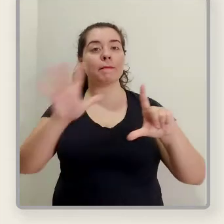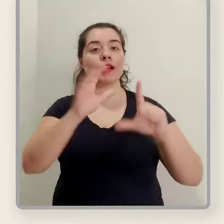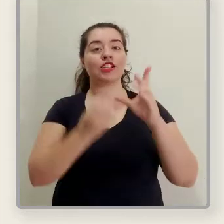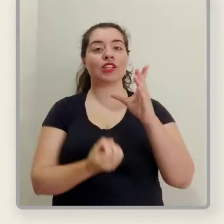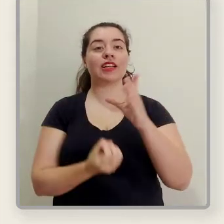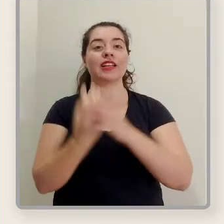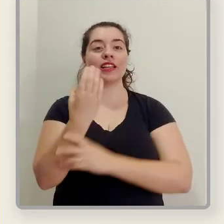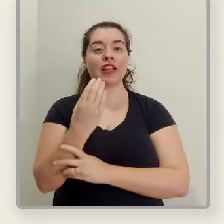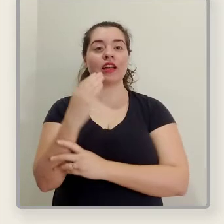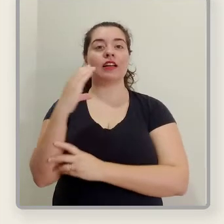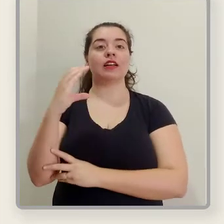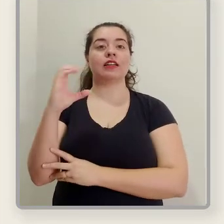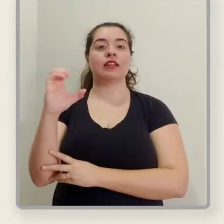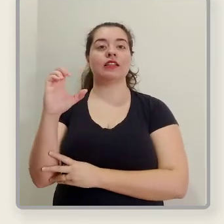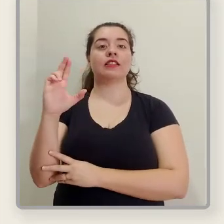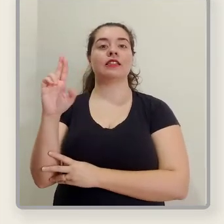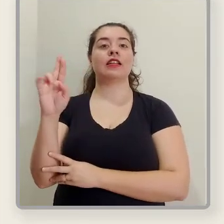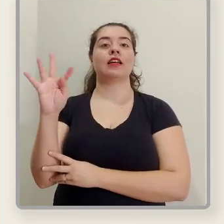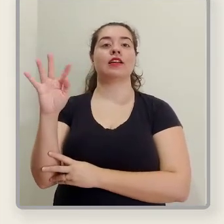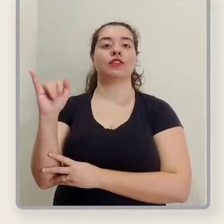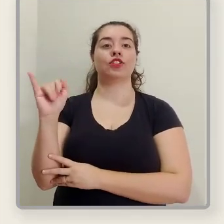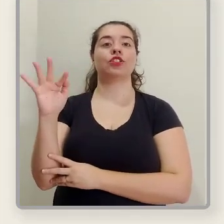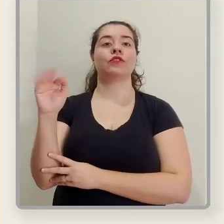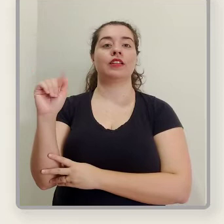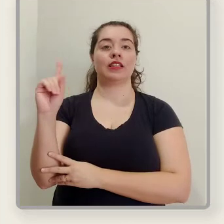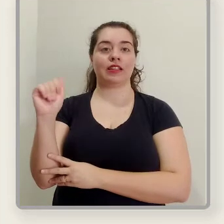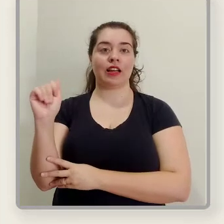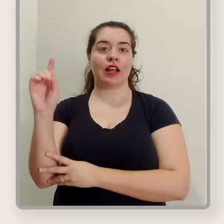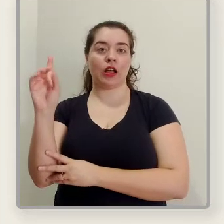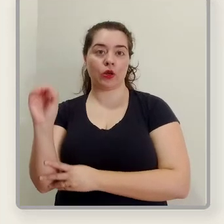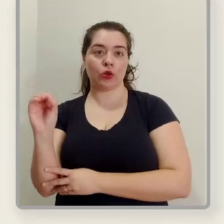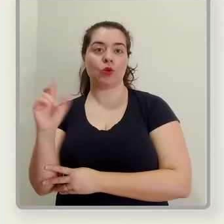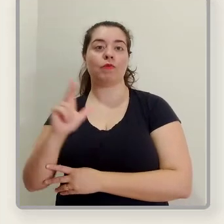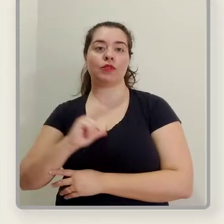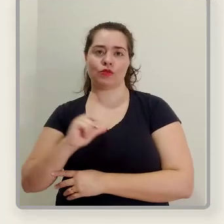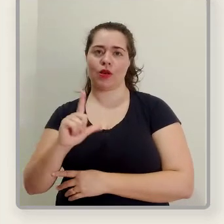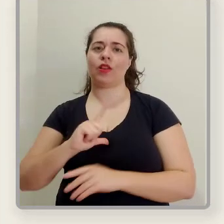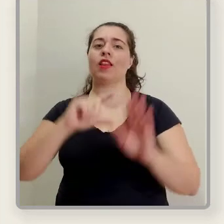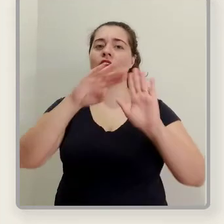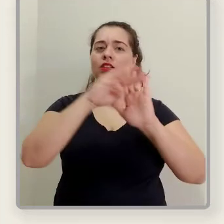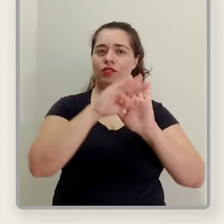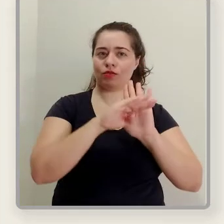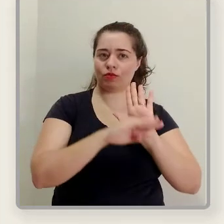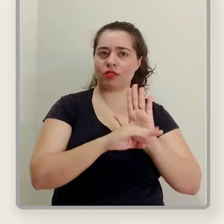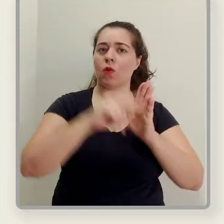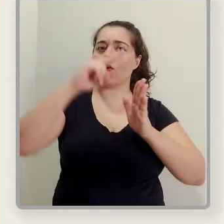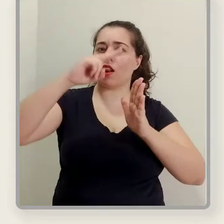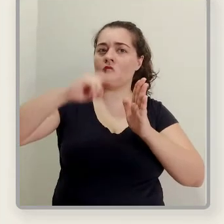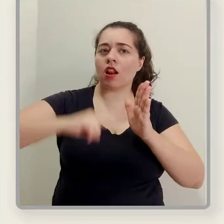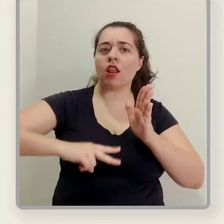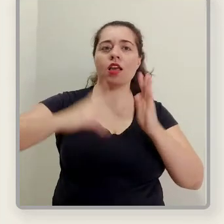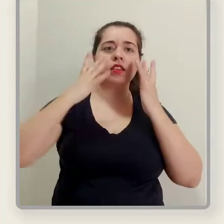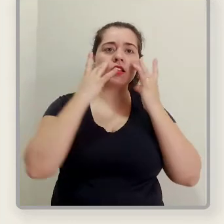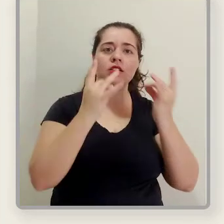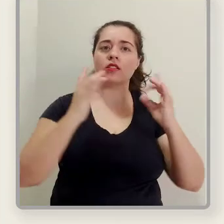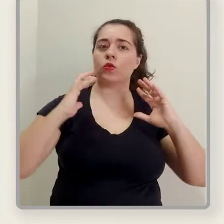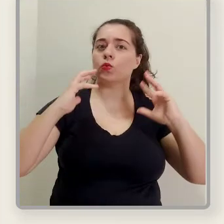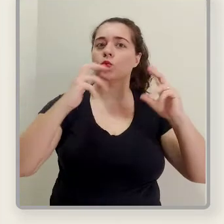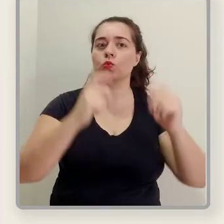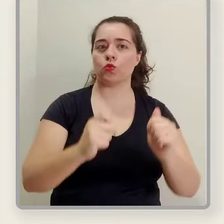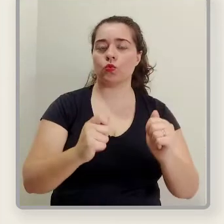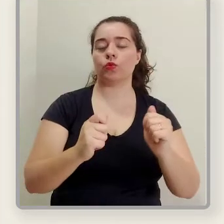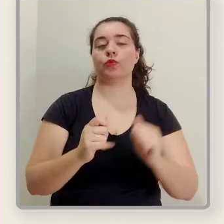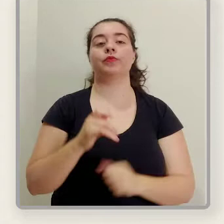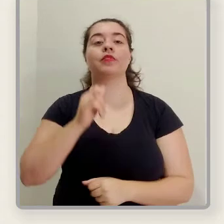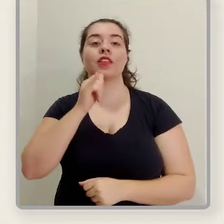Na página de emissão de certificado digital pessoal, nós encontramos algumas instruções também. Leia atentamente